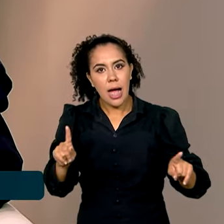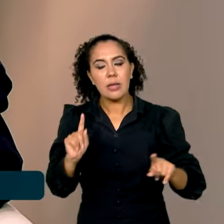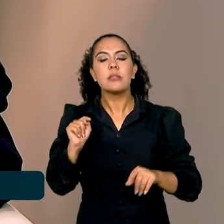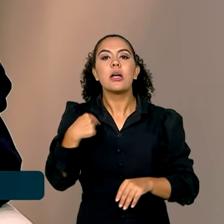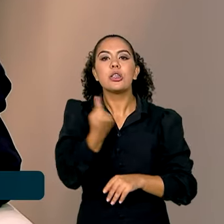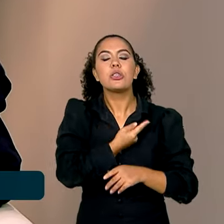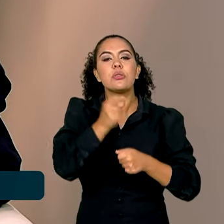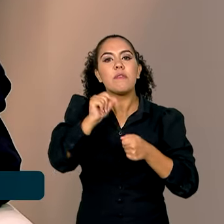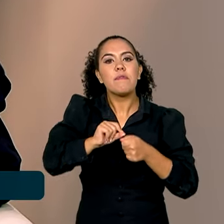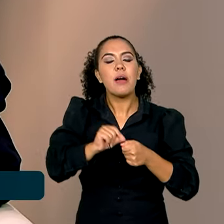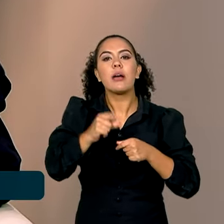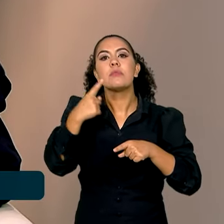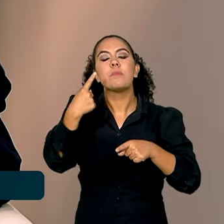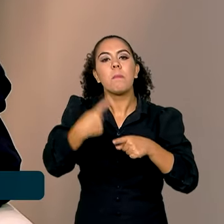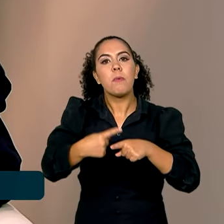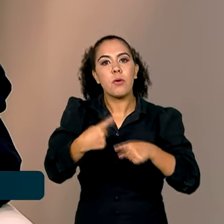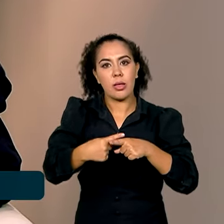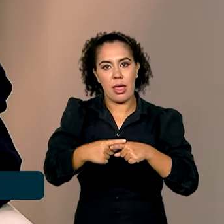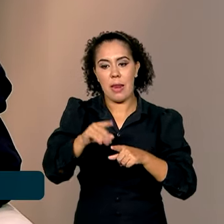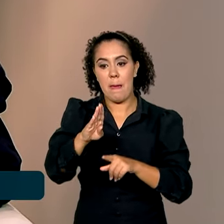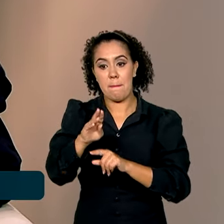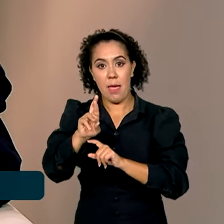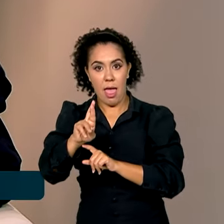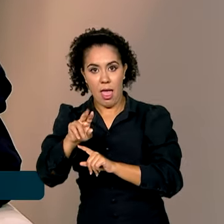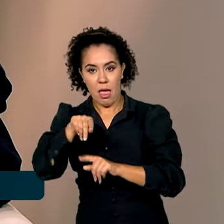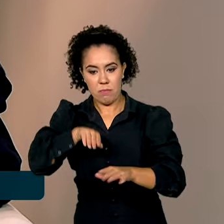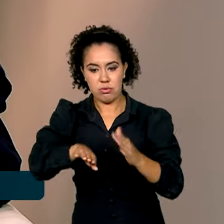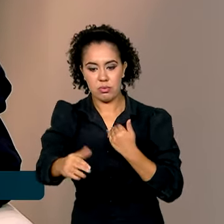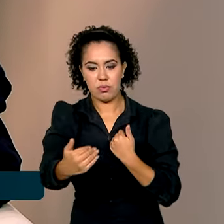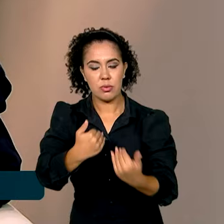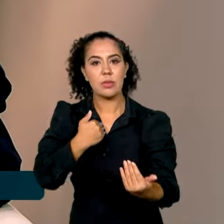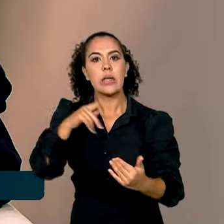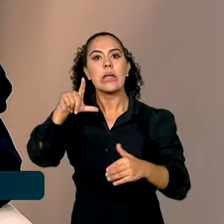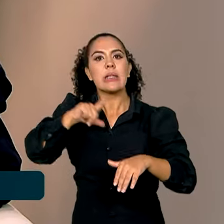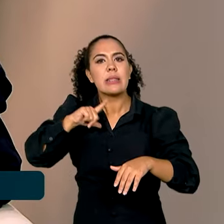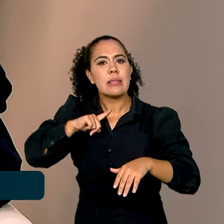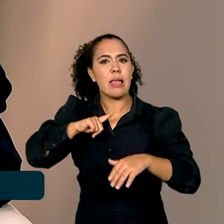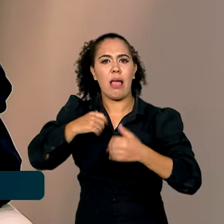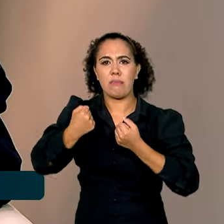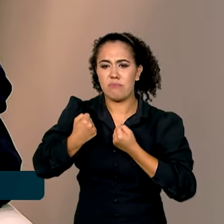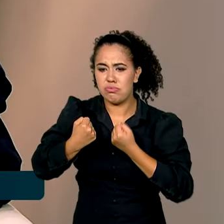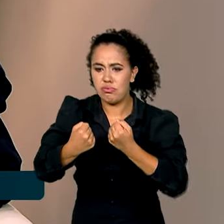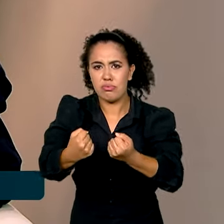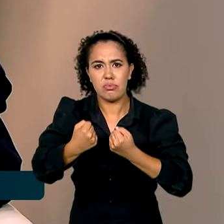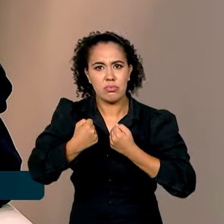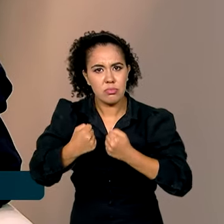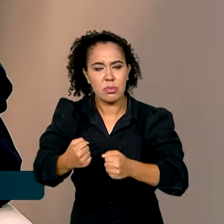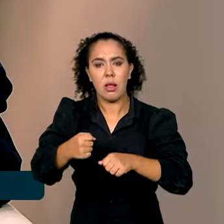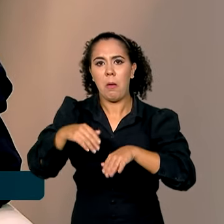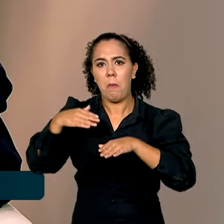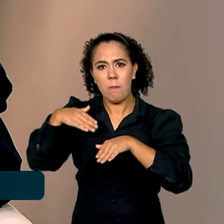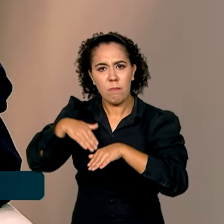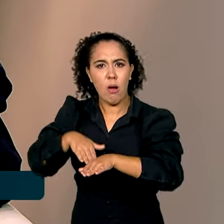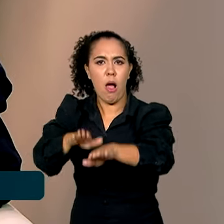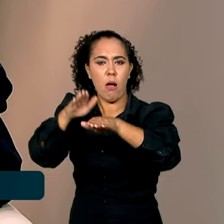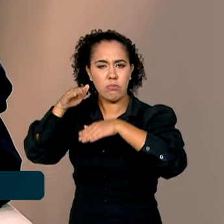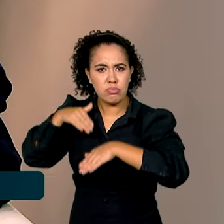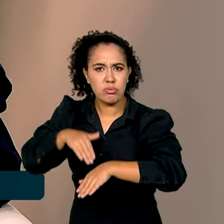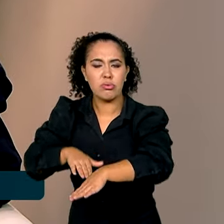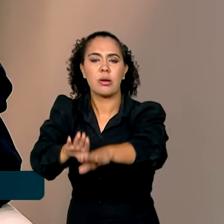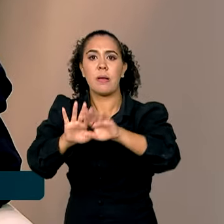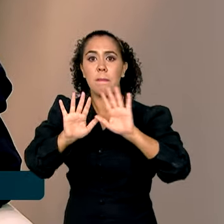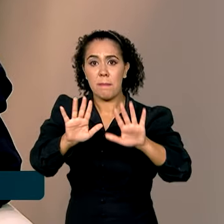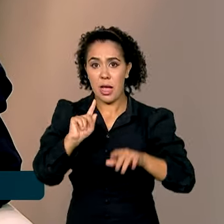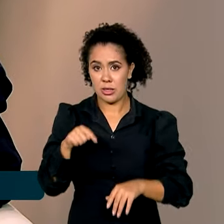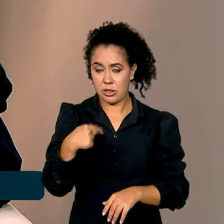por quê? Na rodovia passa todo o trânsito de pessoas, todo o trânsito de riquezas, e como somos um